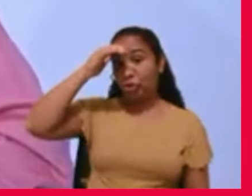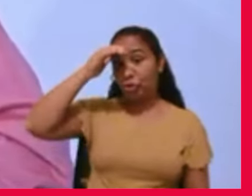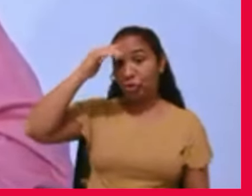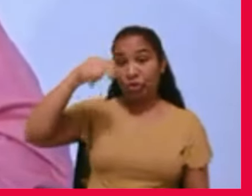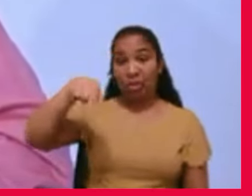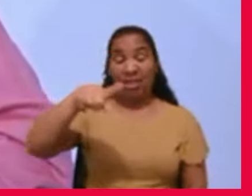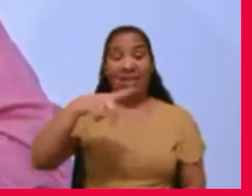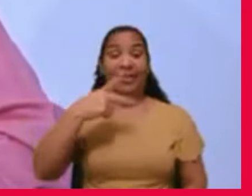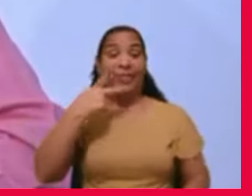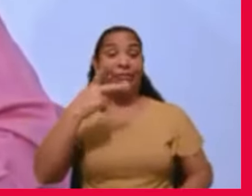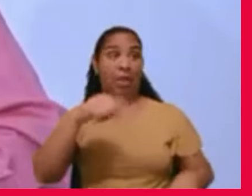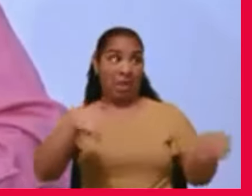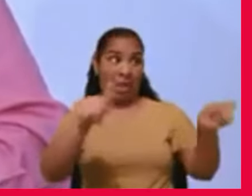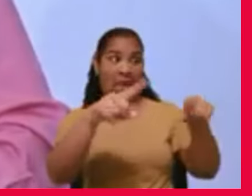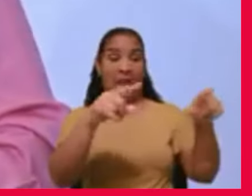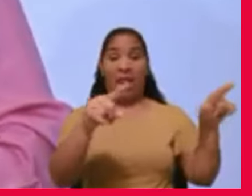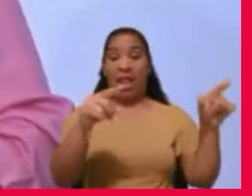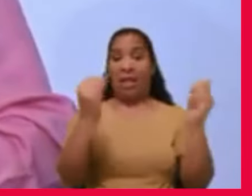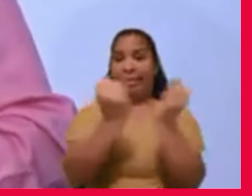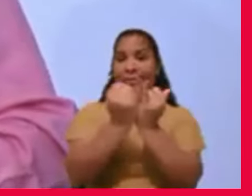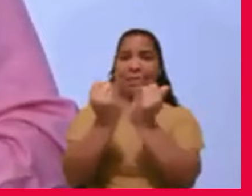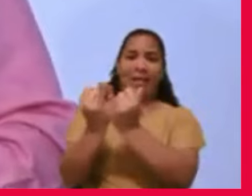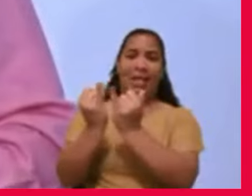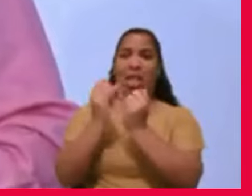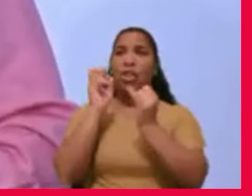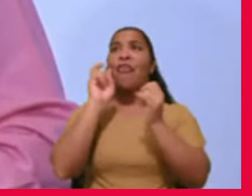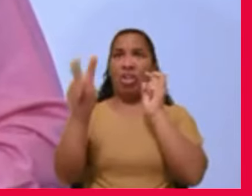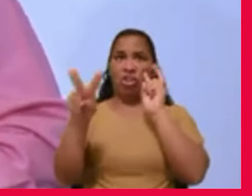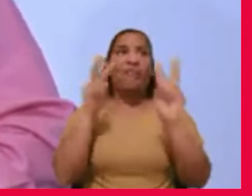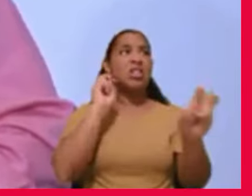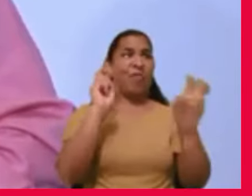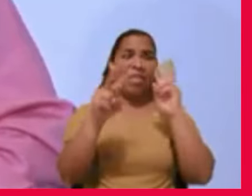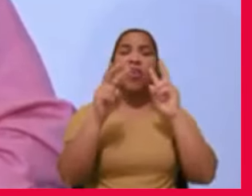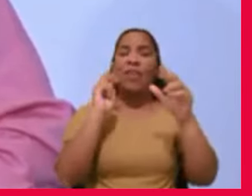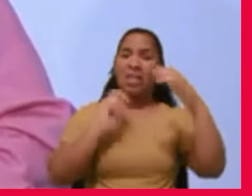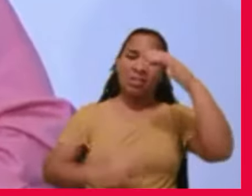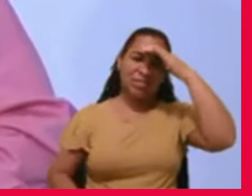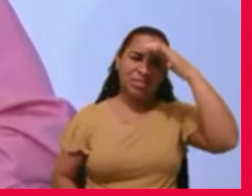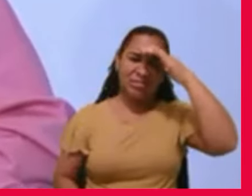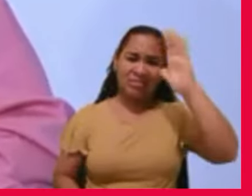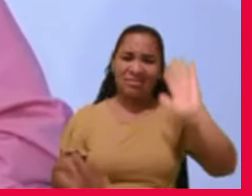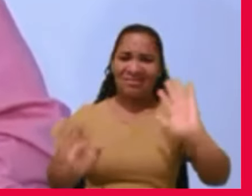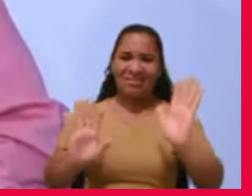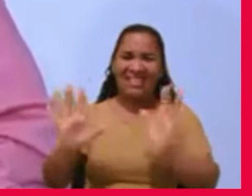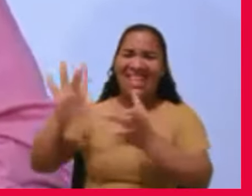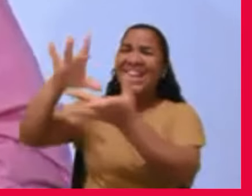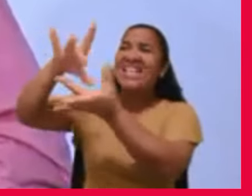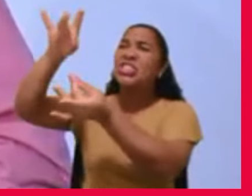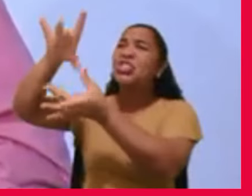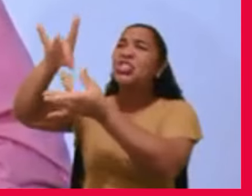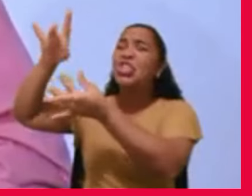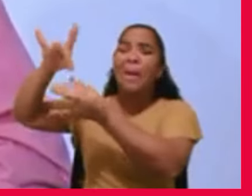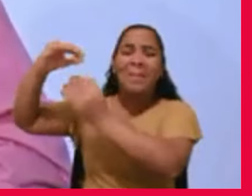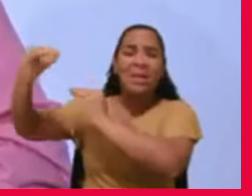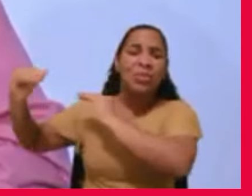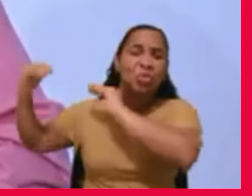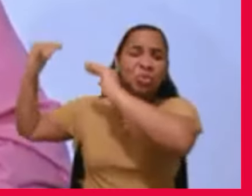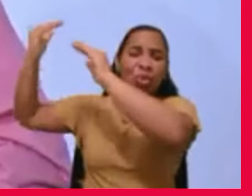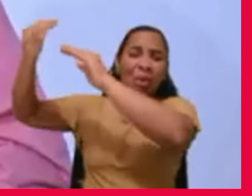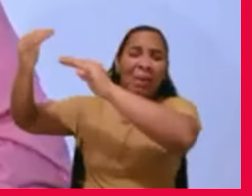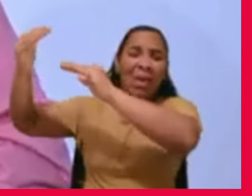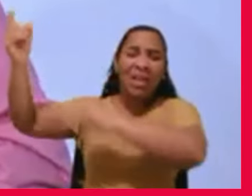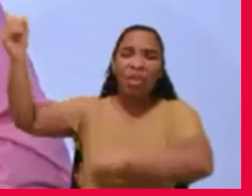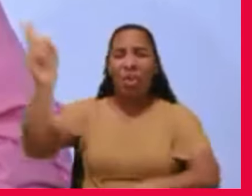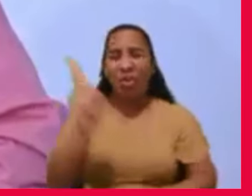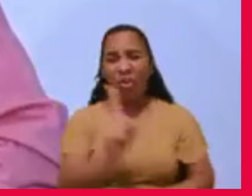e não é verdade, porque os espíritos iluminados não ficam jogando bola com a gente, não, nem jogando bilhado dentro de